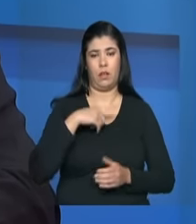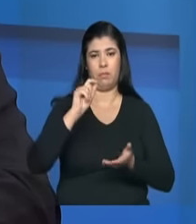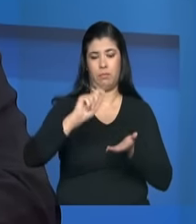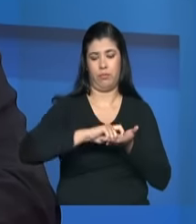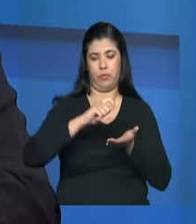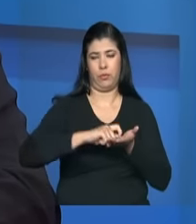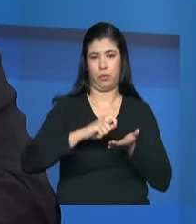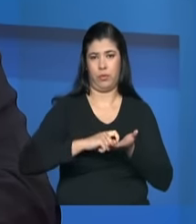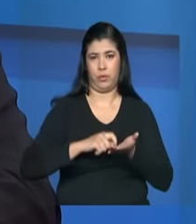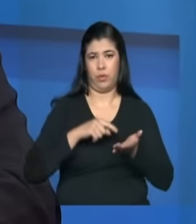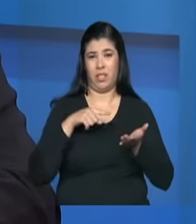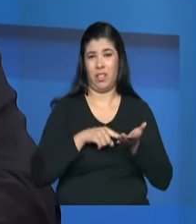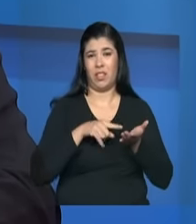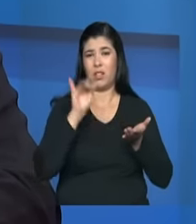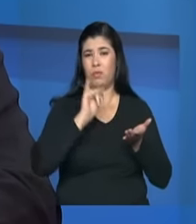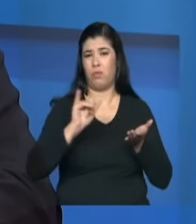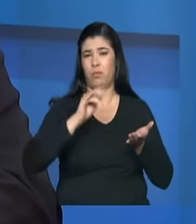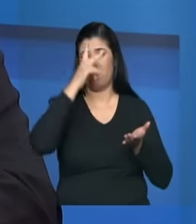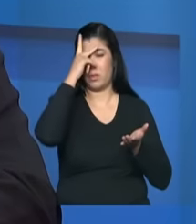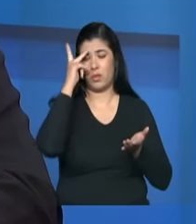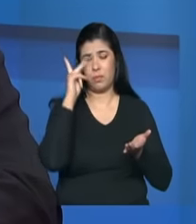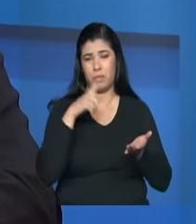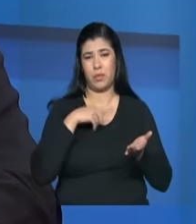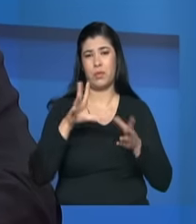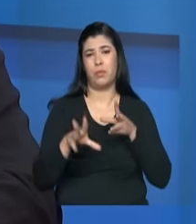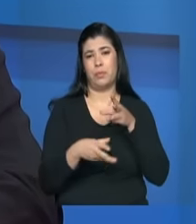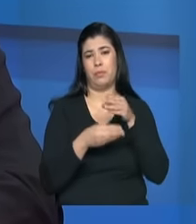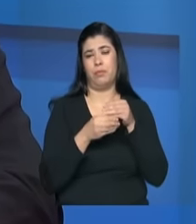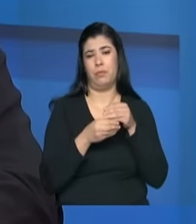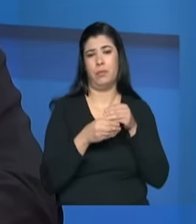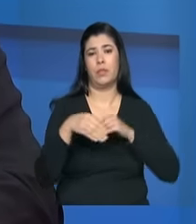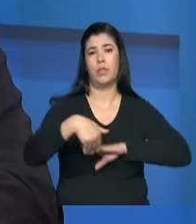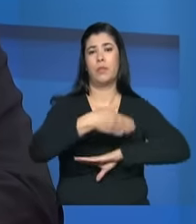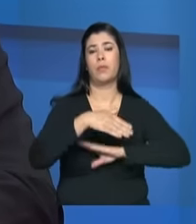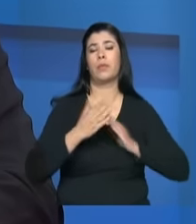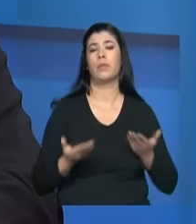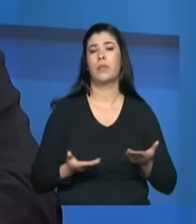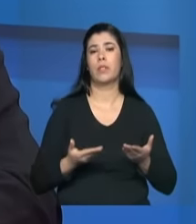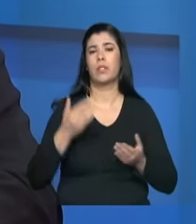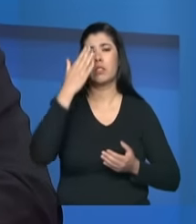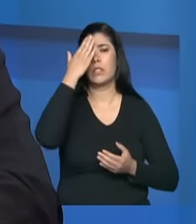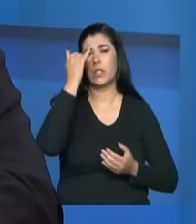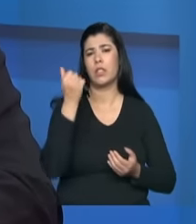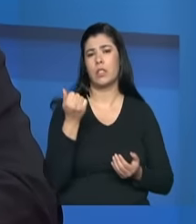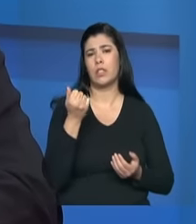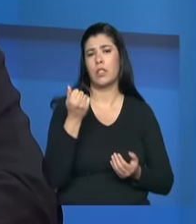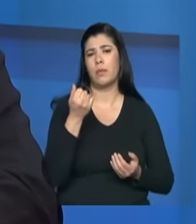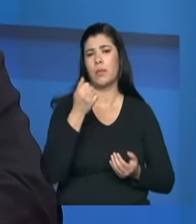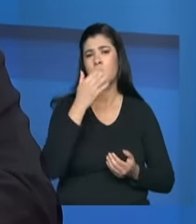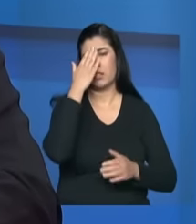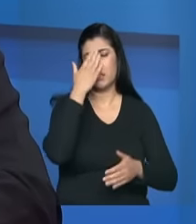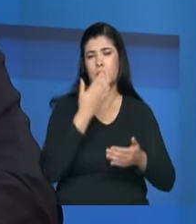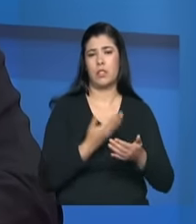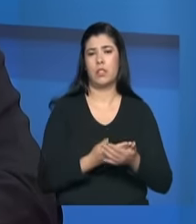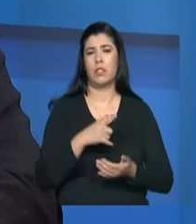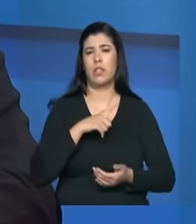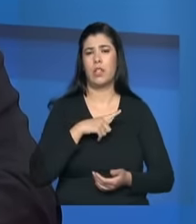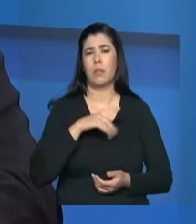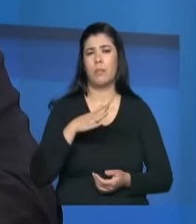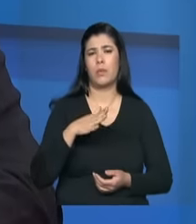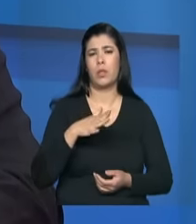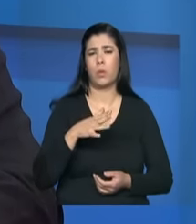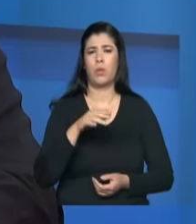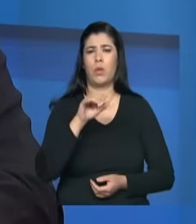da identificação dessas pessoas em situação de rua. Nós temos hoje uma estimativa de 80 mil pessoas em situação de rua no Brasil. uma